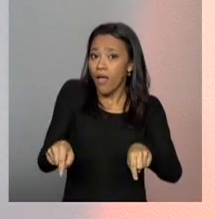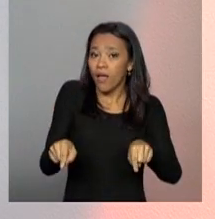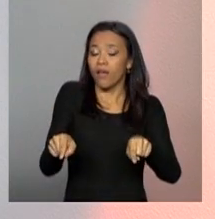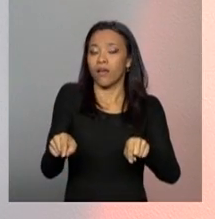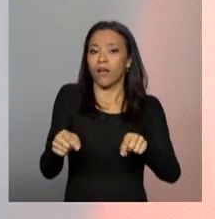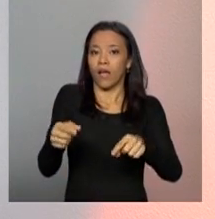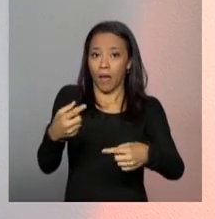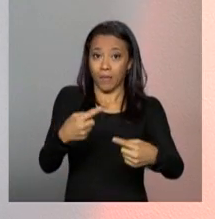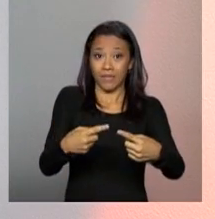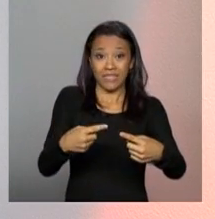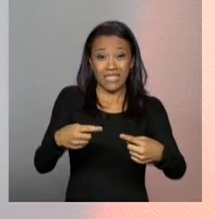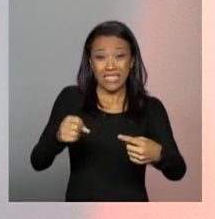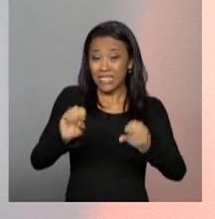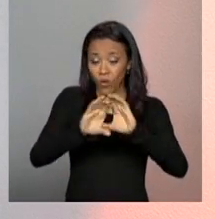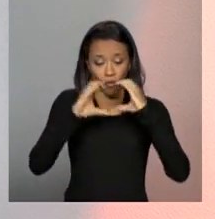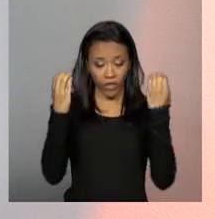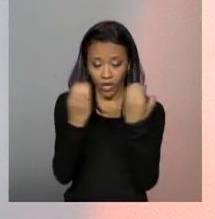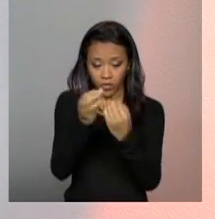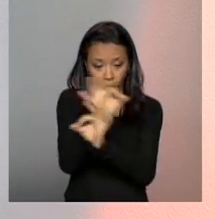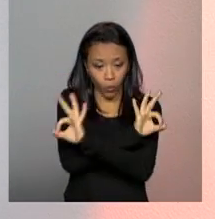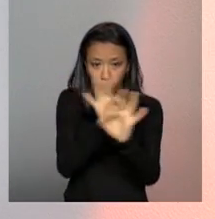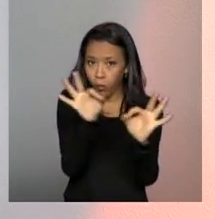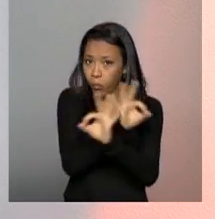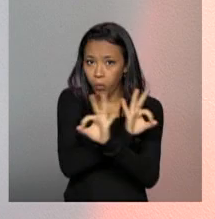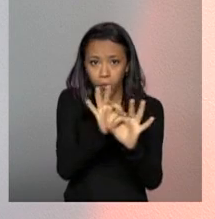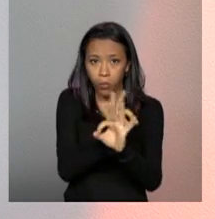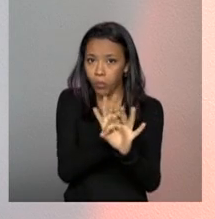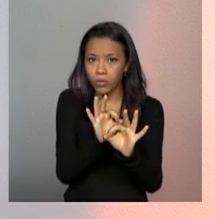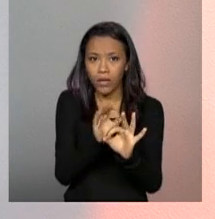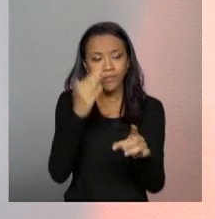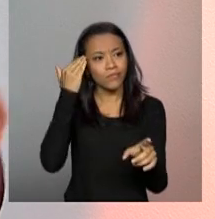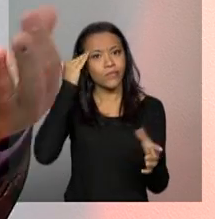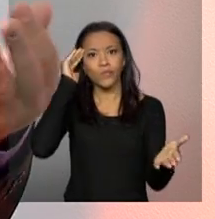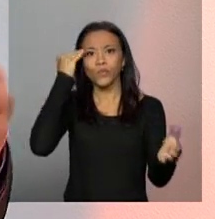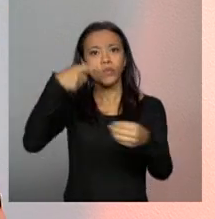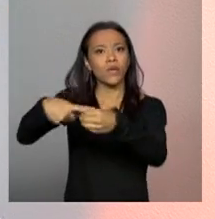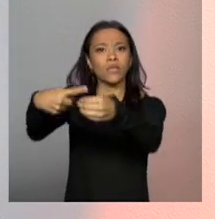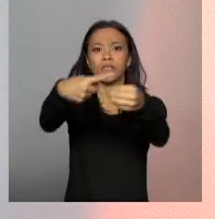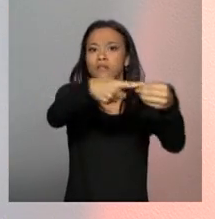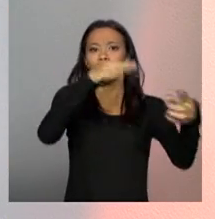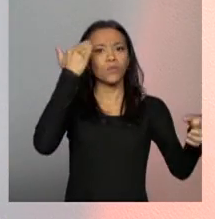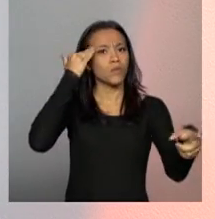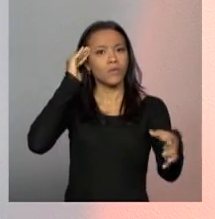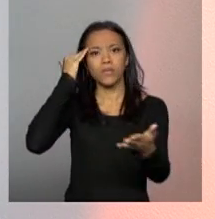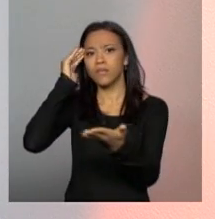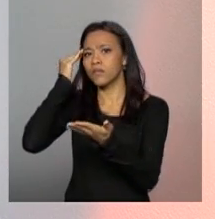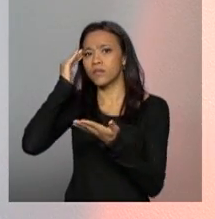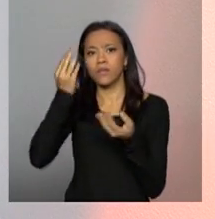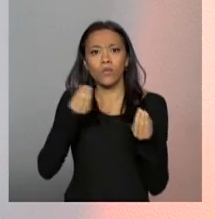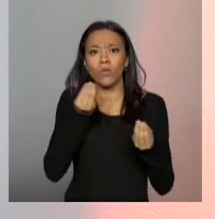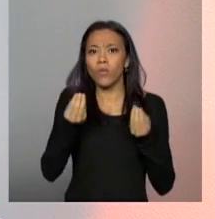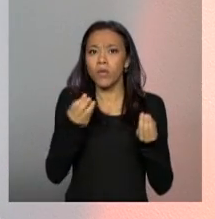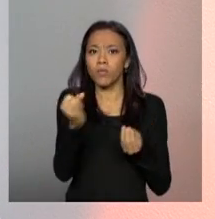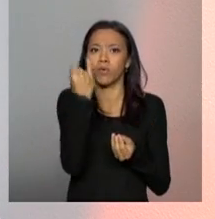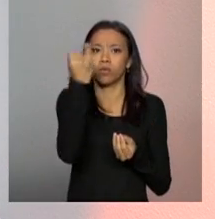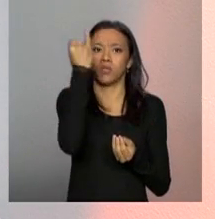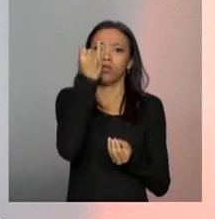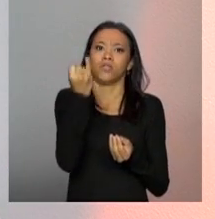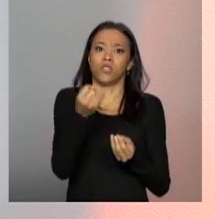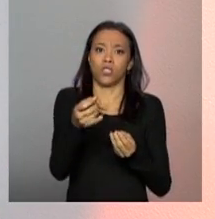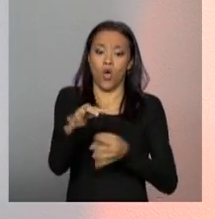incompreensão de um determinado município ou de um determinado estado da importância de construir junto com a sociedade à política,